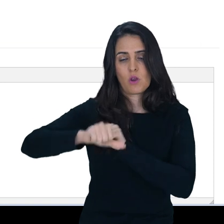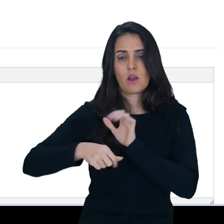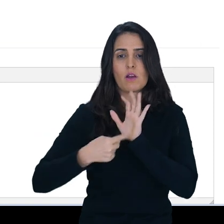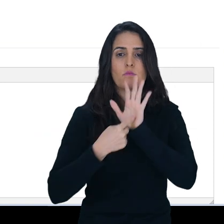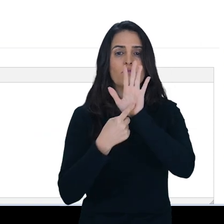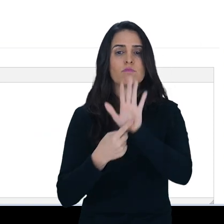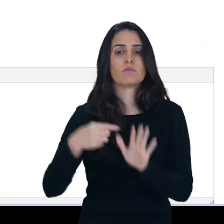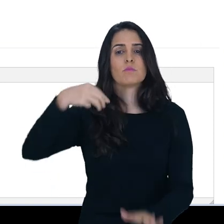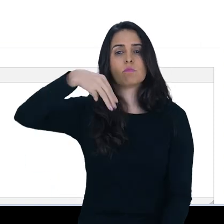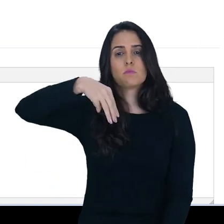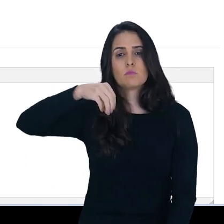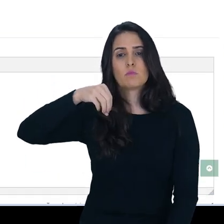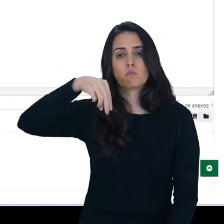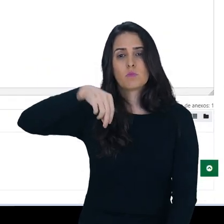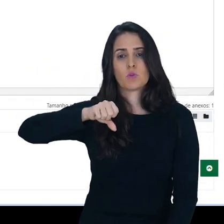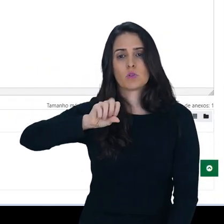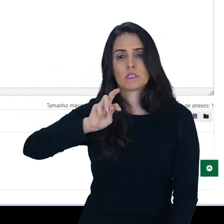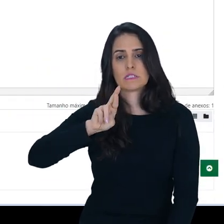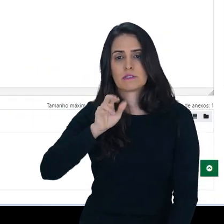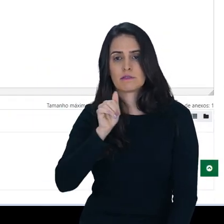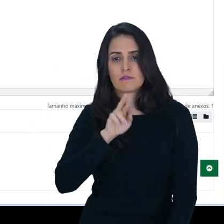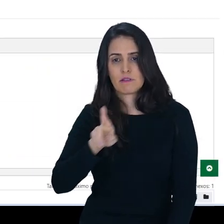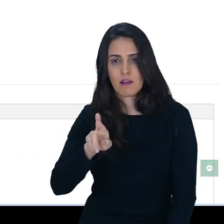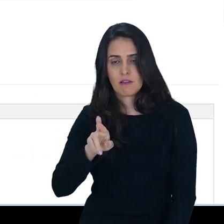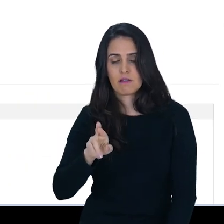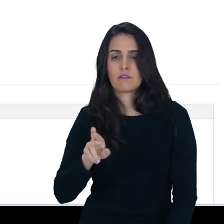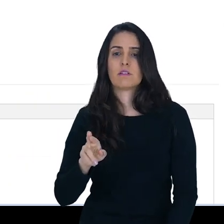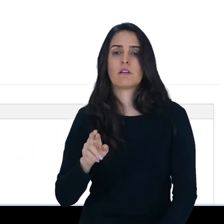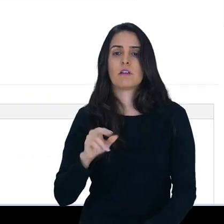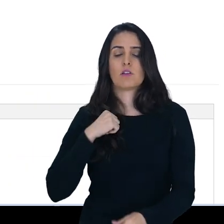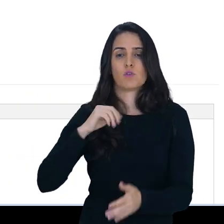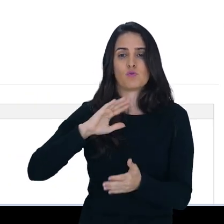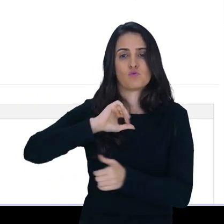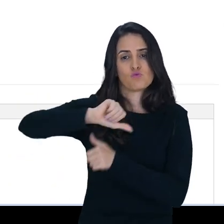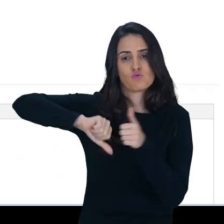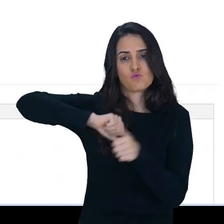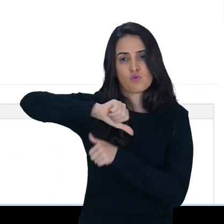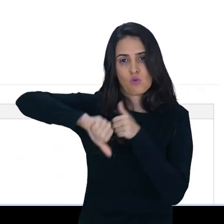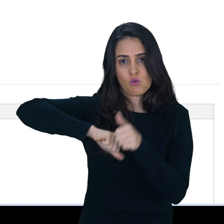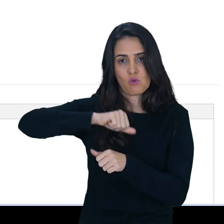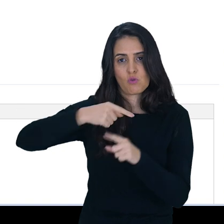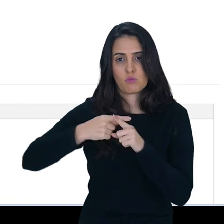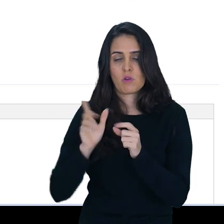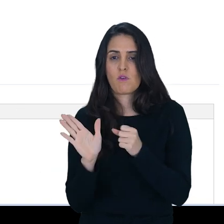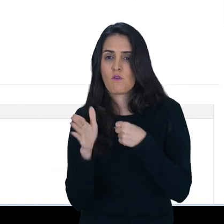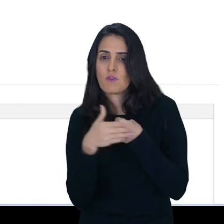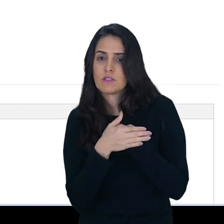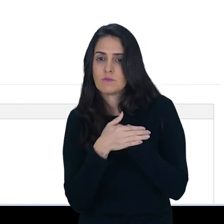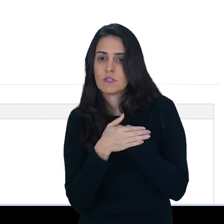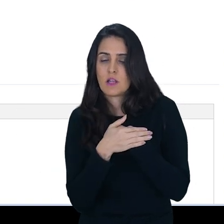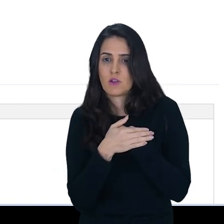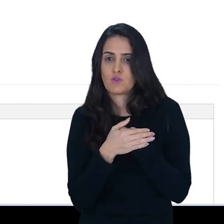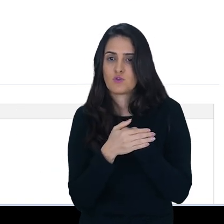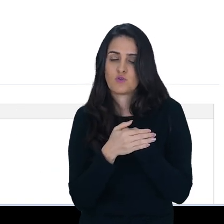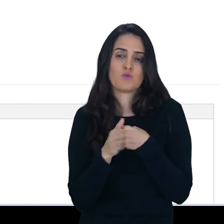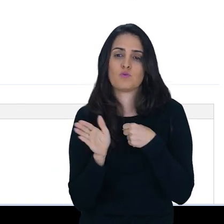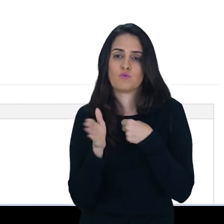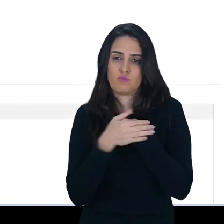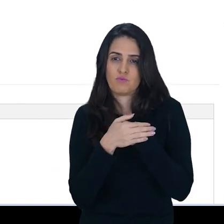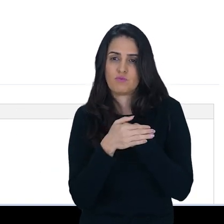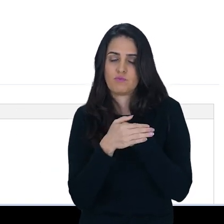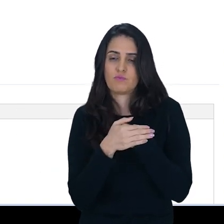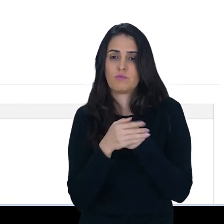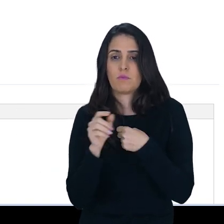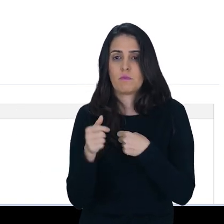é uma atividade que ainda não aconteceu, então por padrão a gente normalmente tem essa visibilidade oculta aqui no nosso